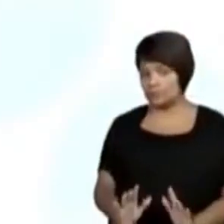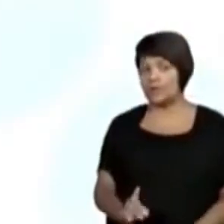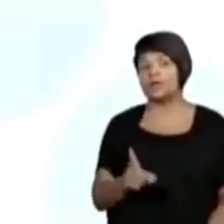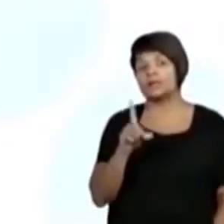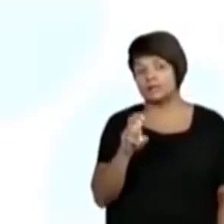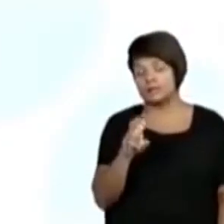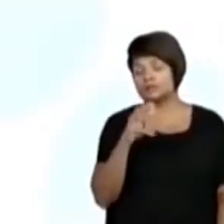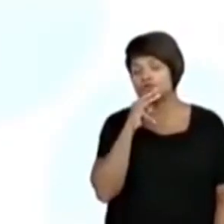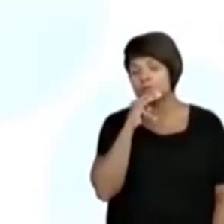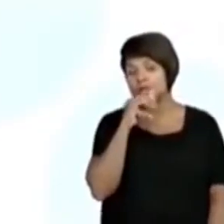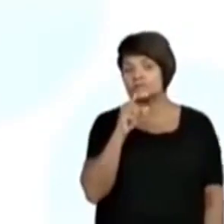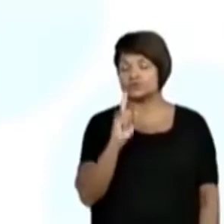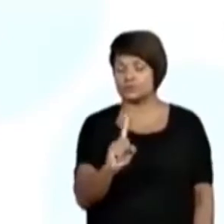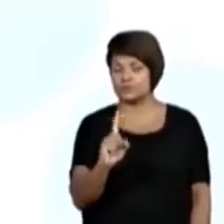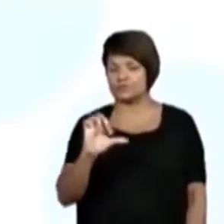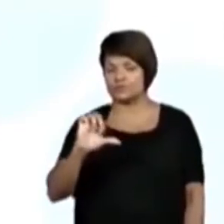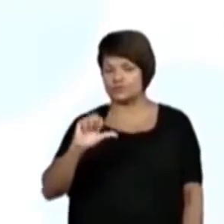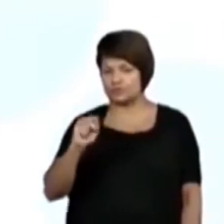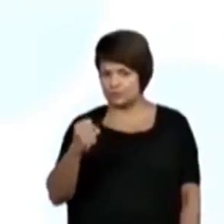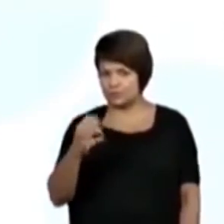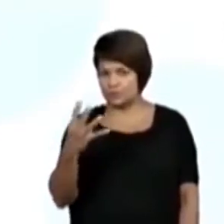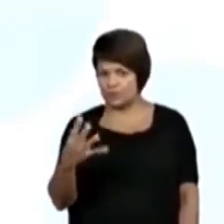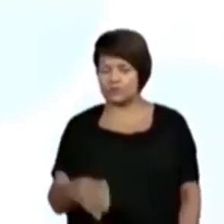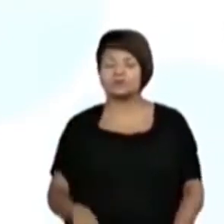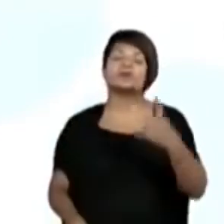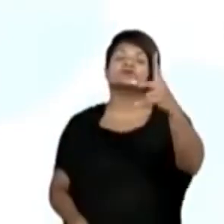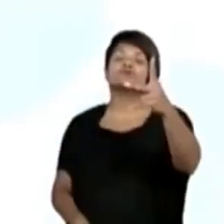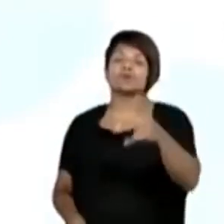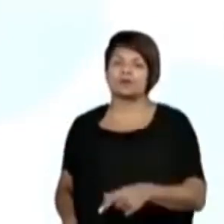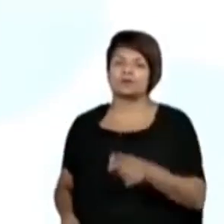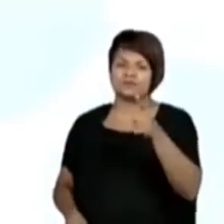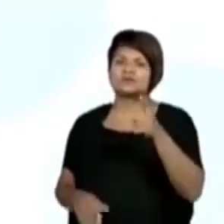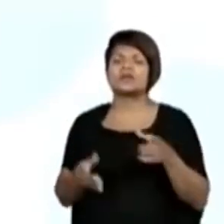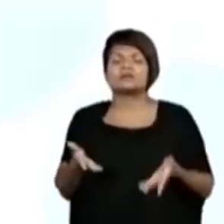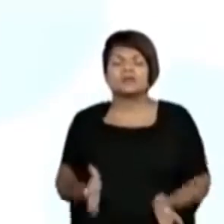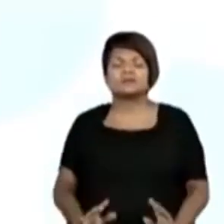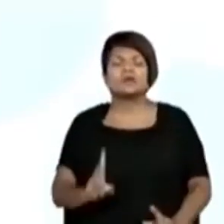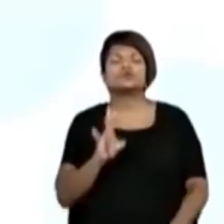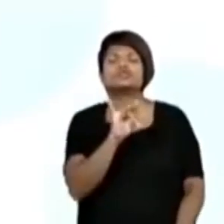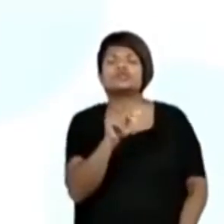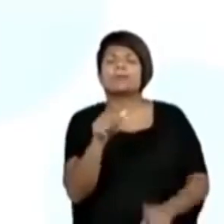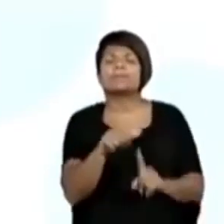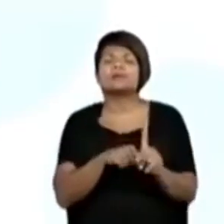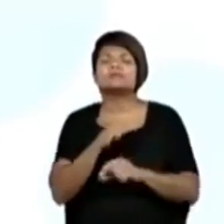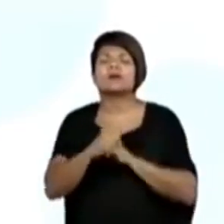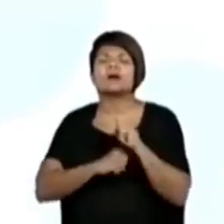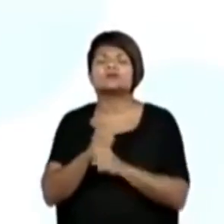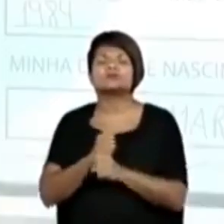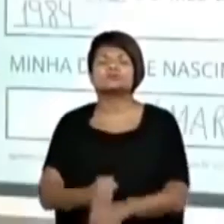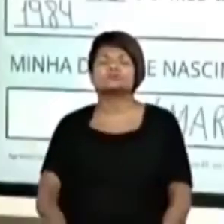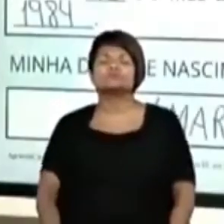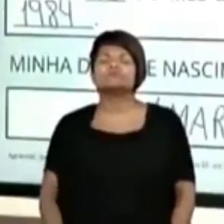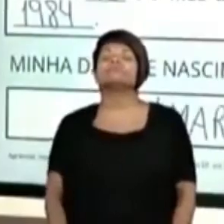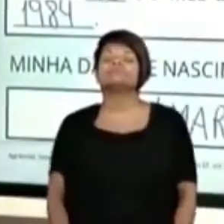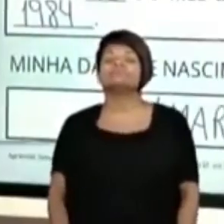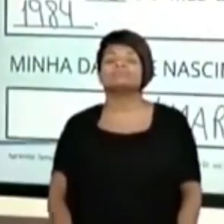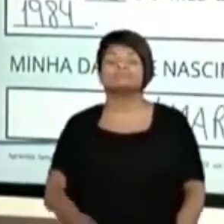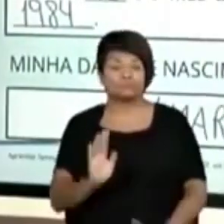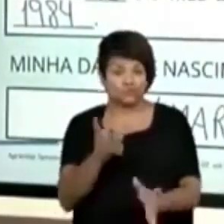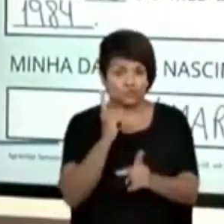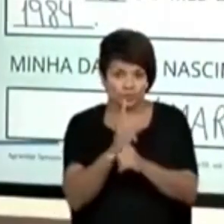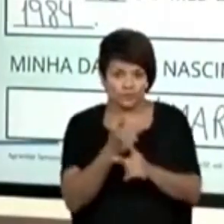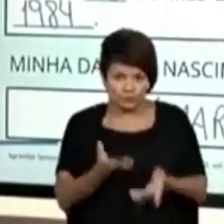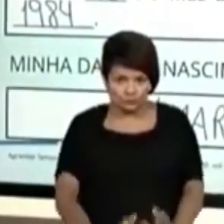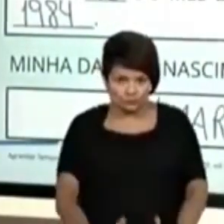de 1984. E a de vocês? Hein? E aí? Já descobriram a sua data de nascimento?